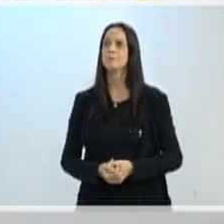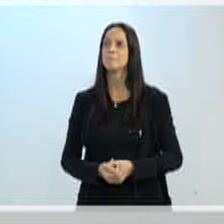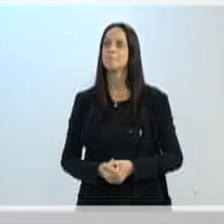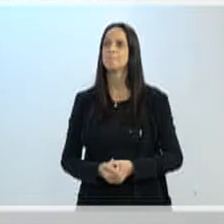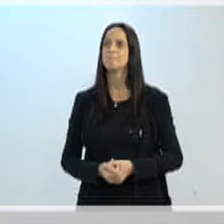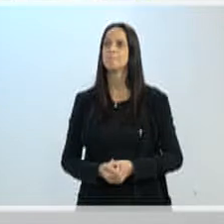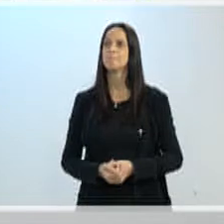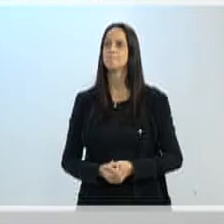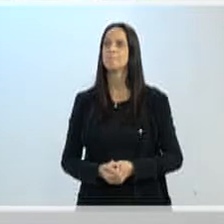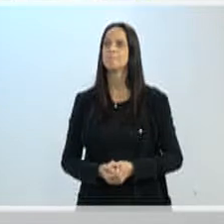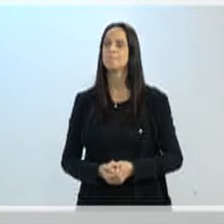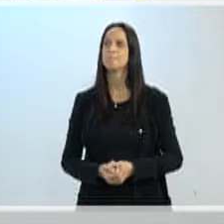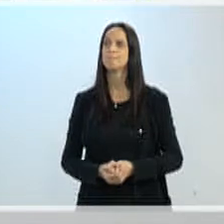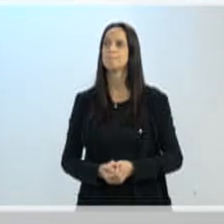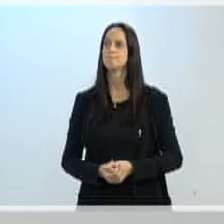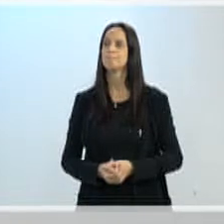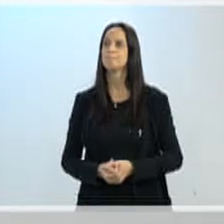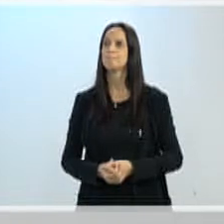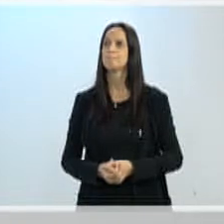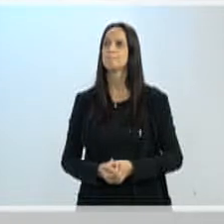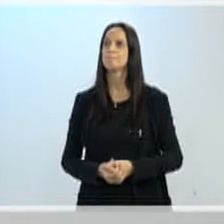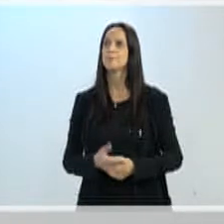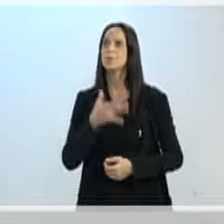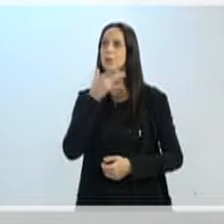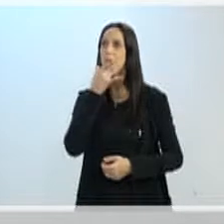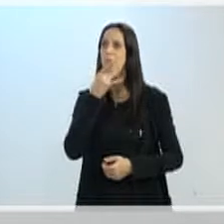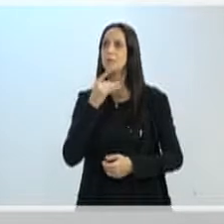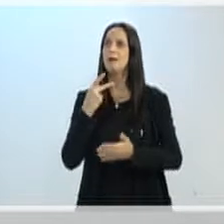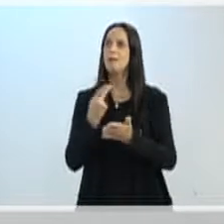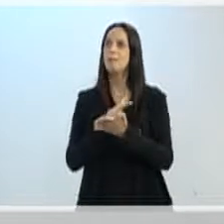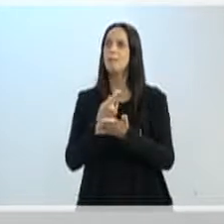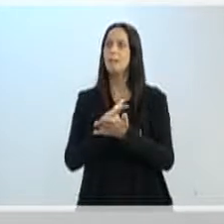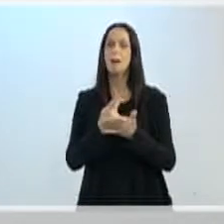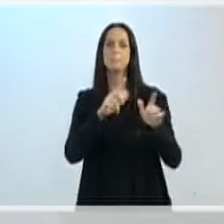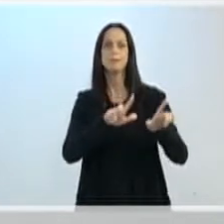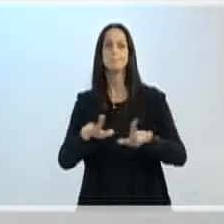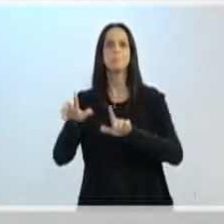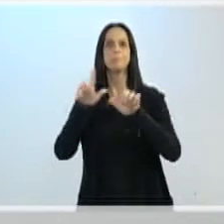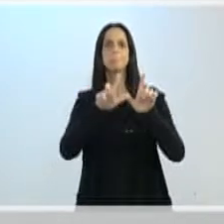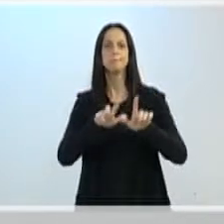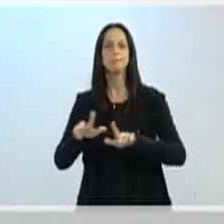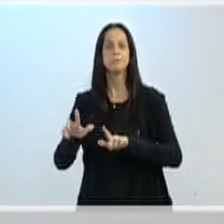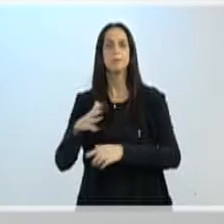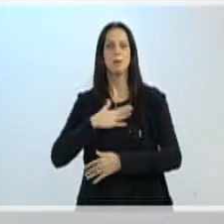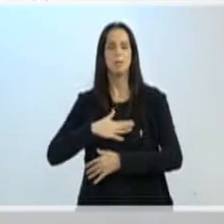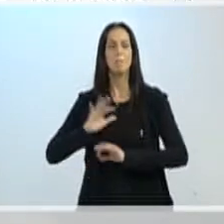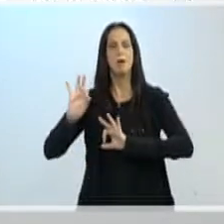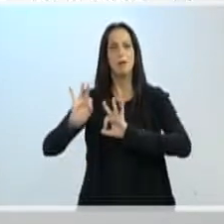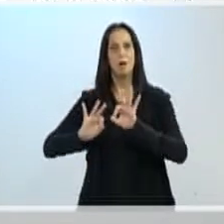Está indo de ré aqui, deixa eu botar para frente aqui, que o pendrive está me...